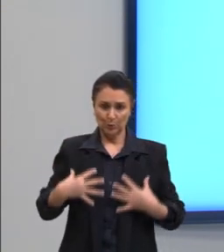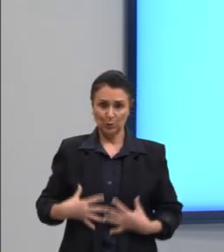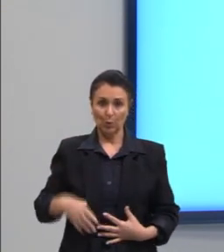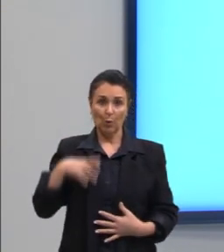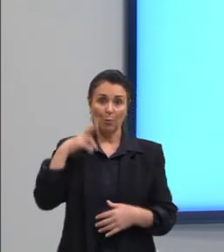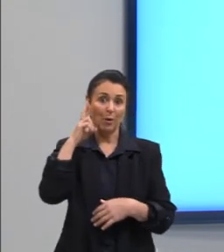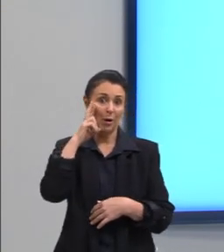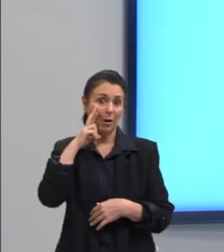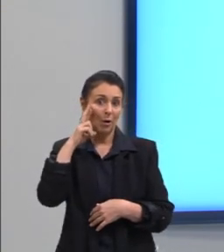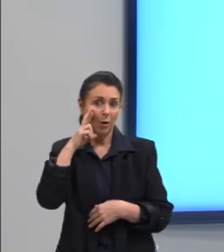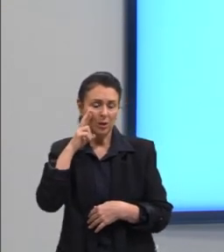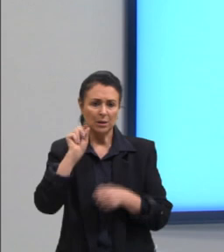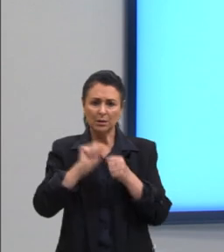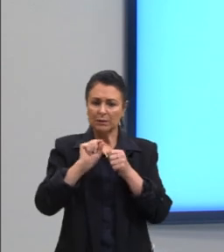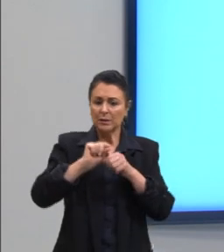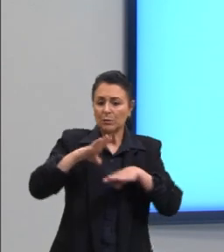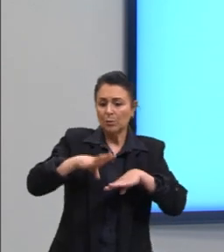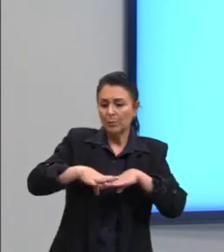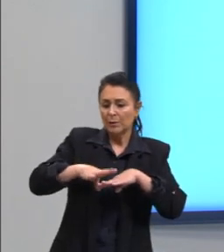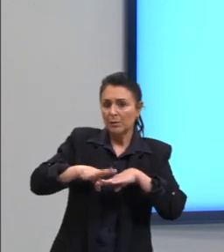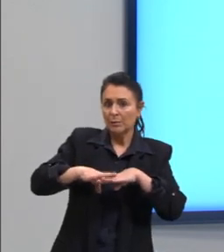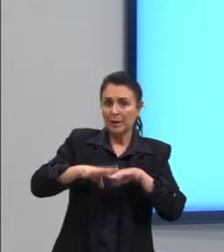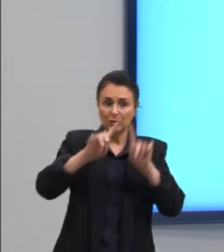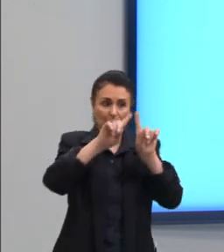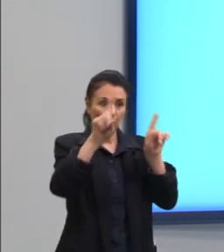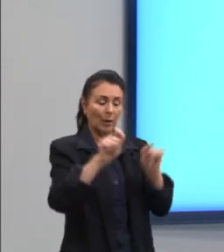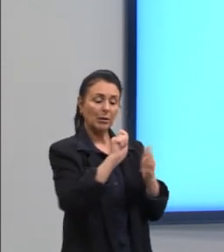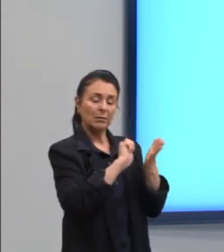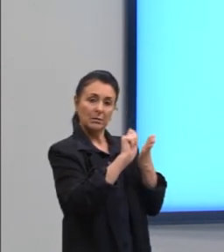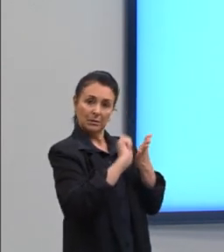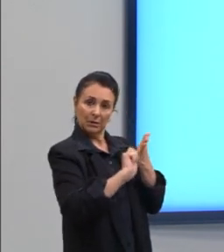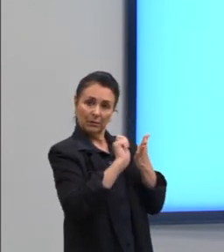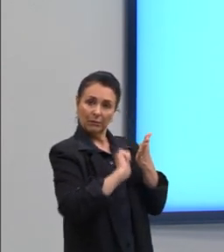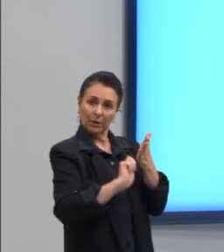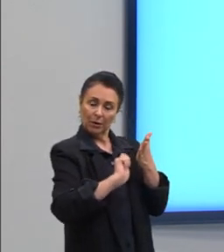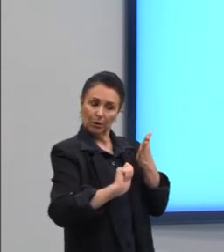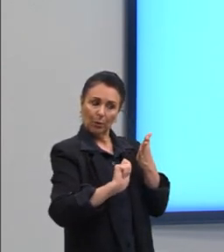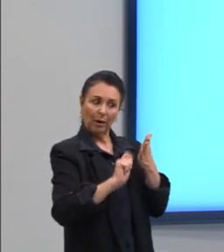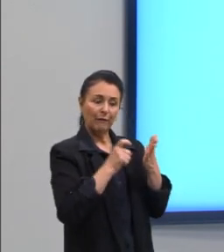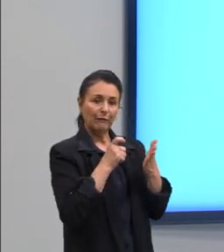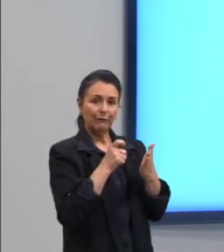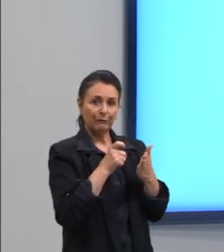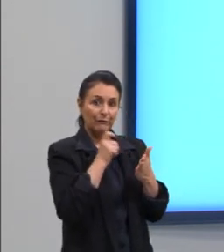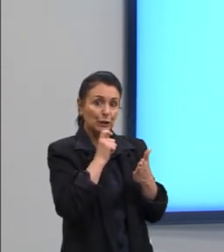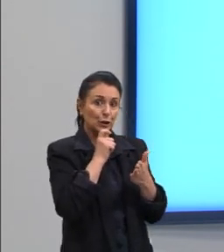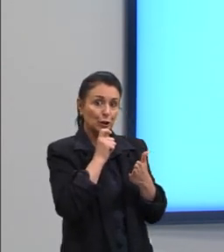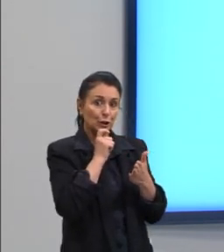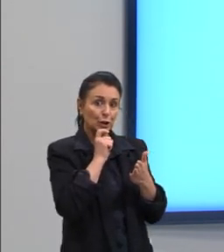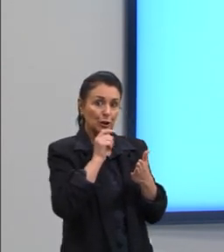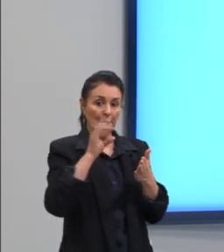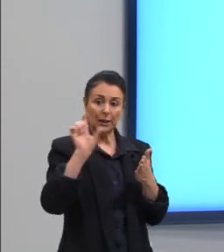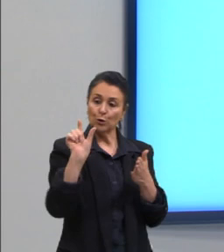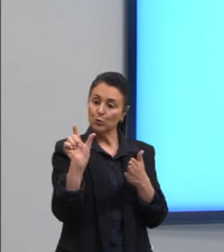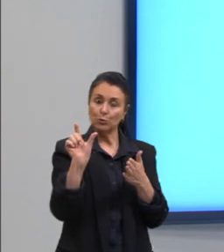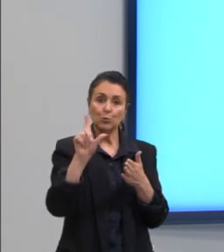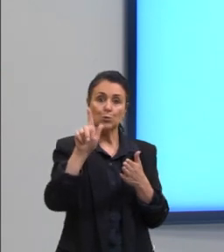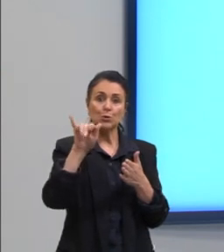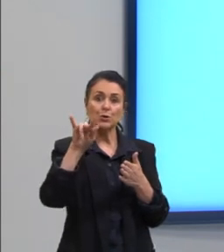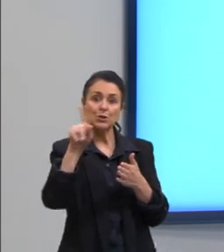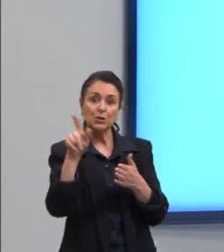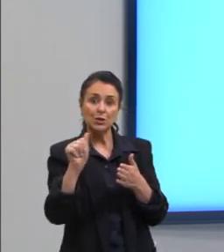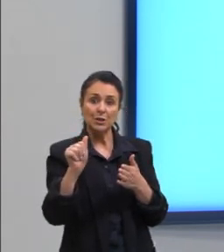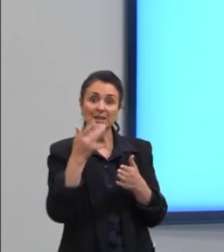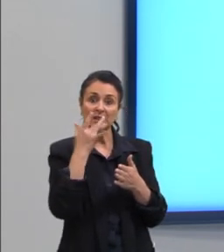operações aqui, essas operações no quadro, ela está escrevendo no quadro, no quadro verde, ela tem um giz branco na mão e nesse quadro verde